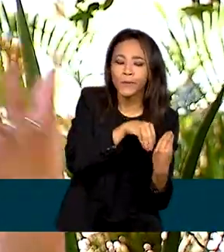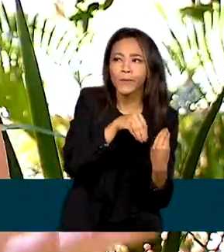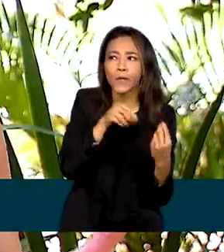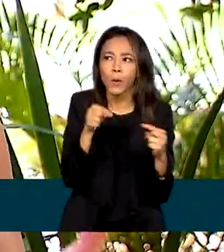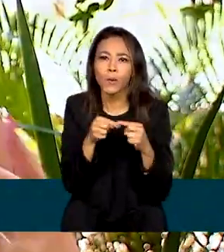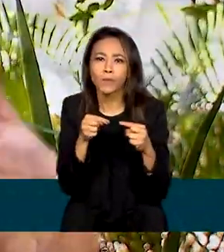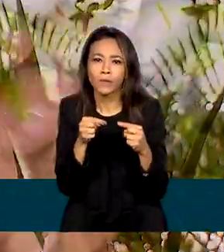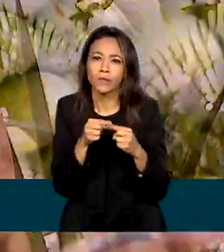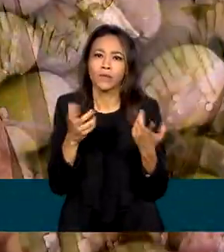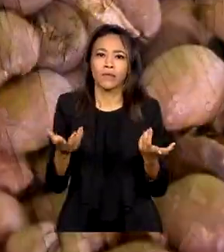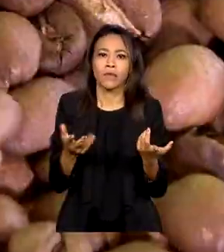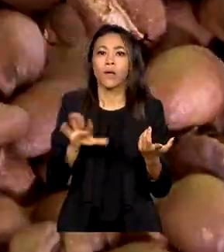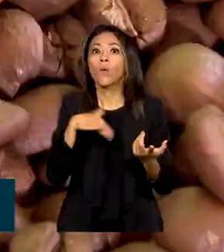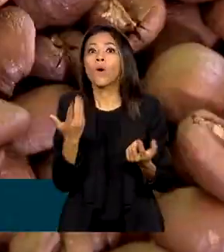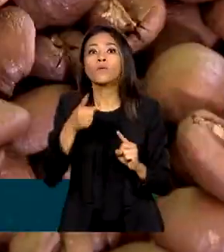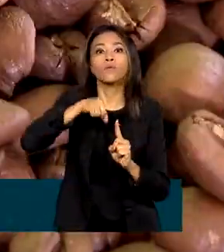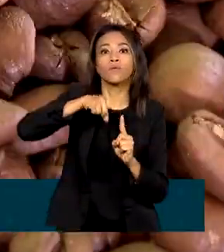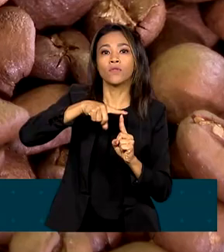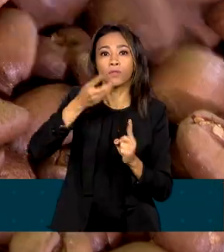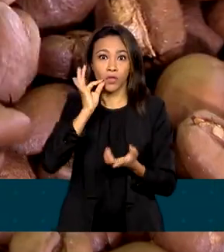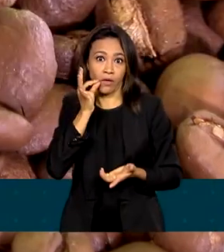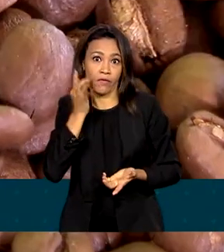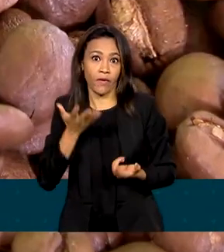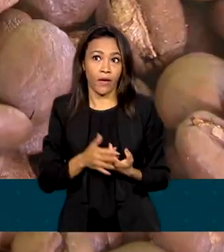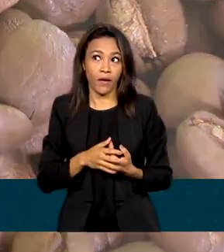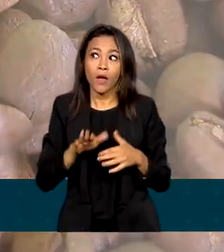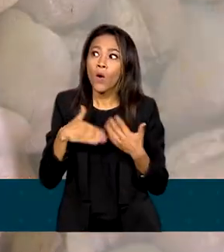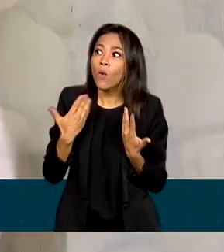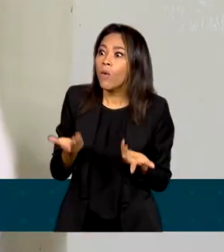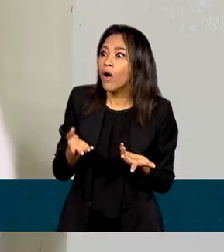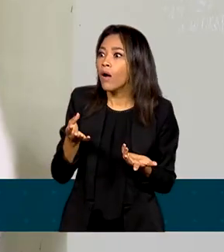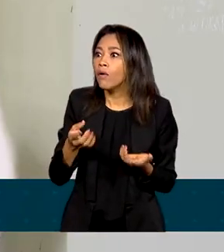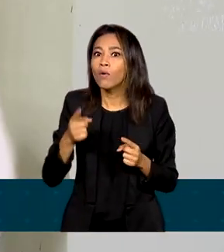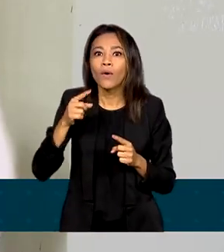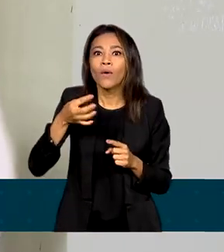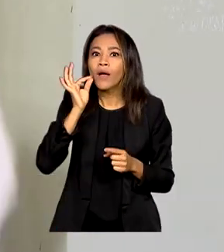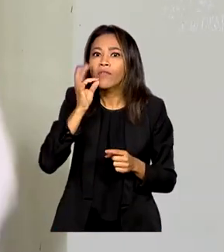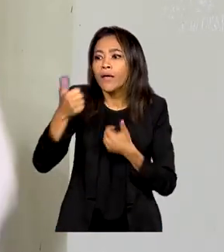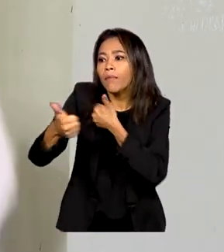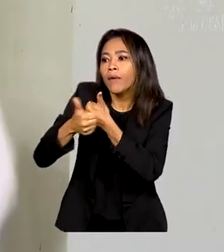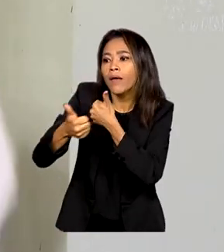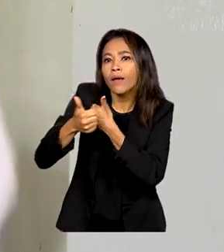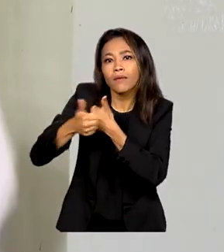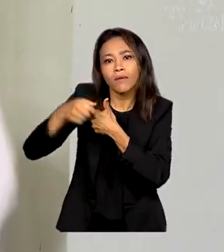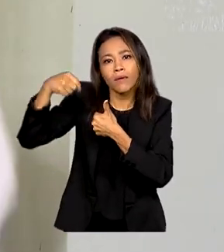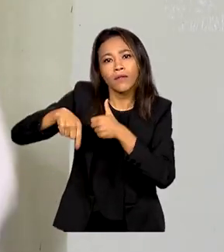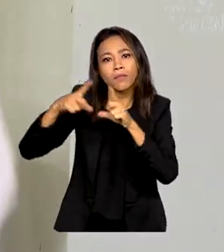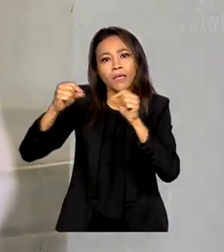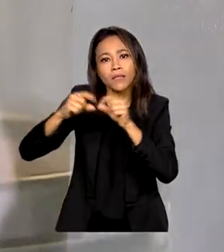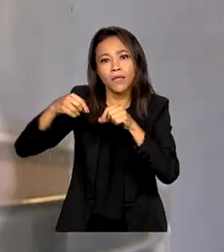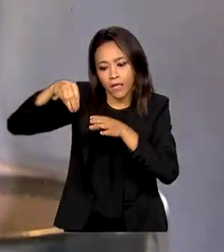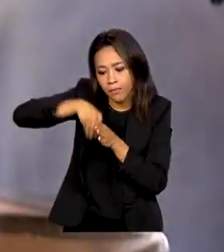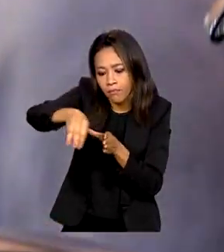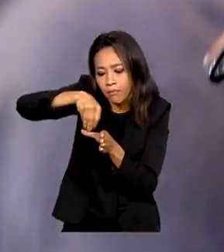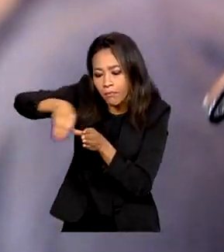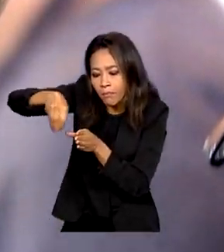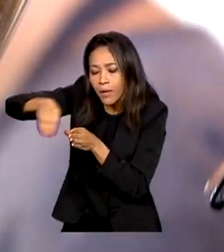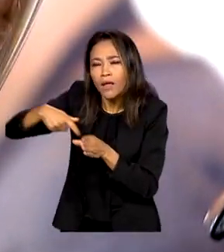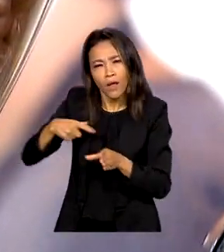identificar quais os tipos de café, quais os cafés que a gente tem aqui próximos, né, de Brasília. Então, tem muito interesse, sim.